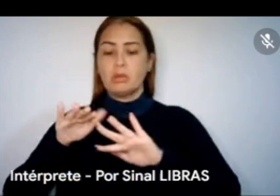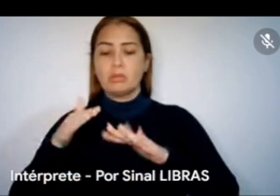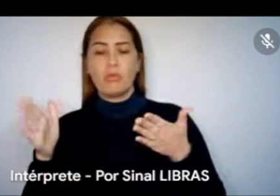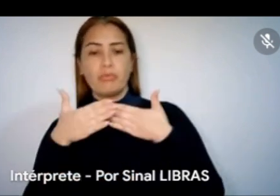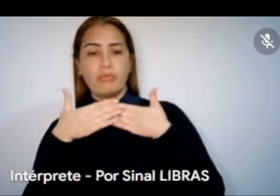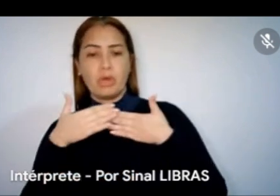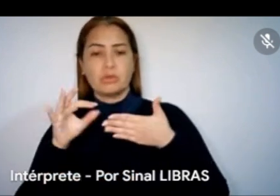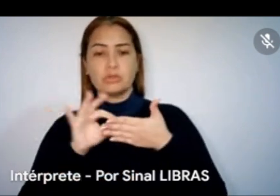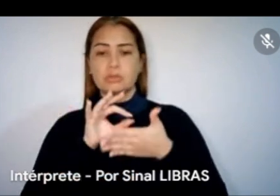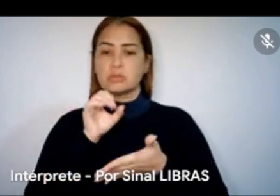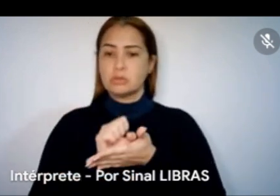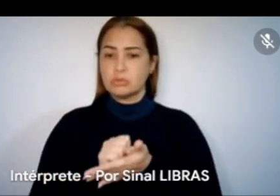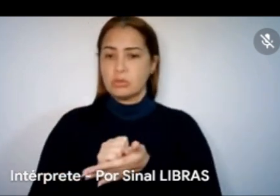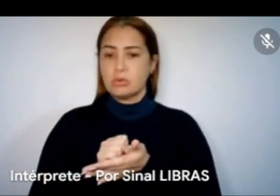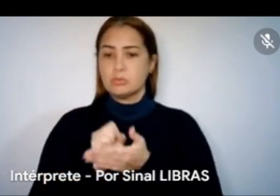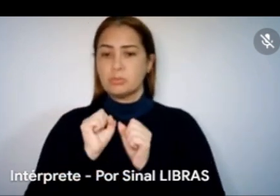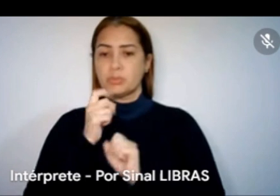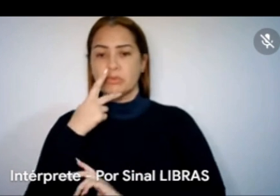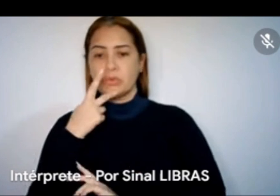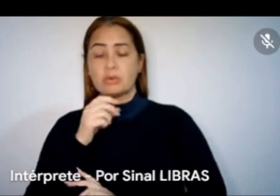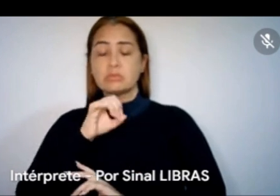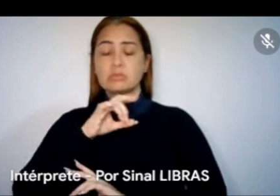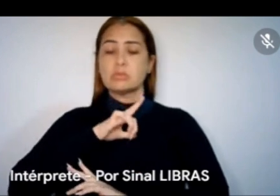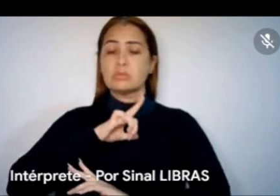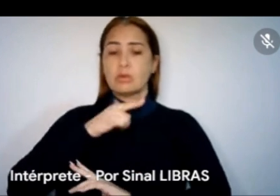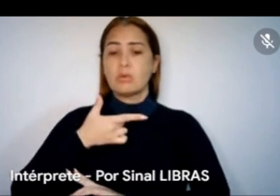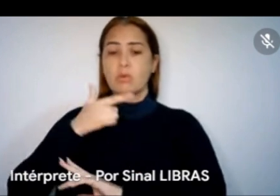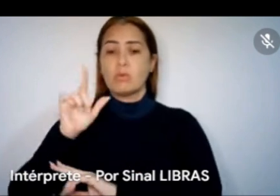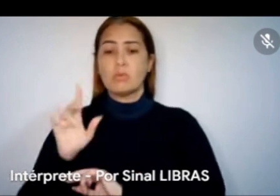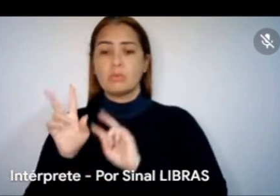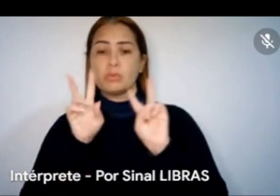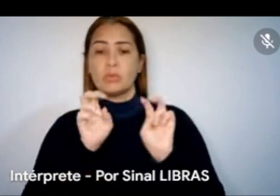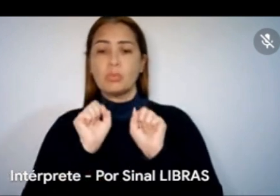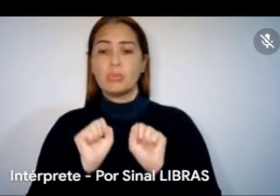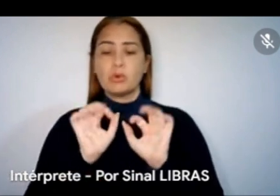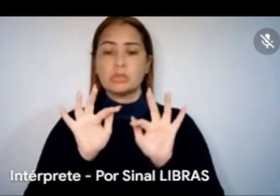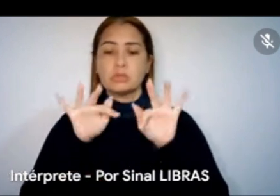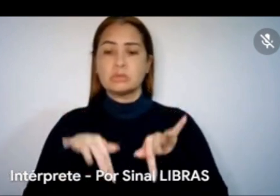tudo bem? E se houver uma outra demanda, a gente vai encerrar antes para garantir que a gente consiga